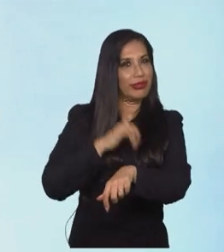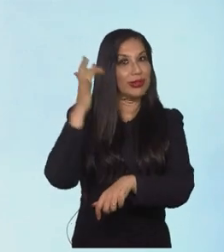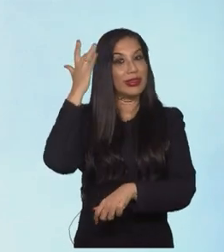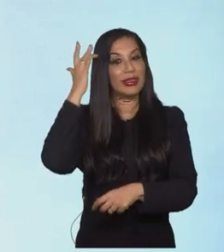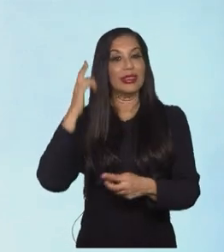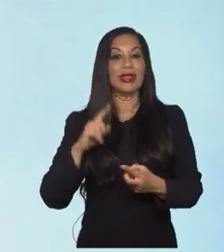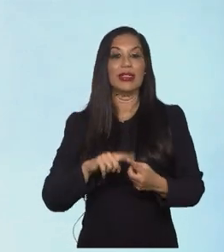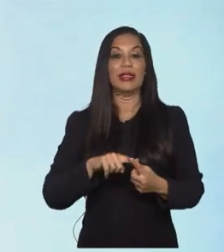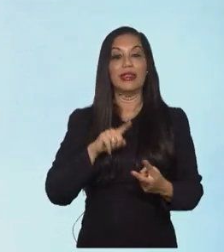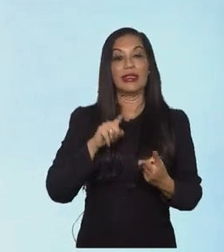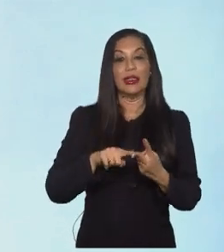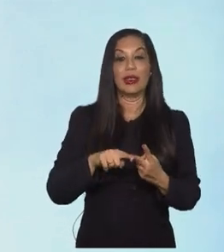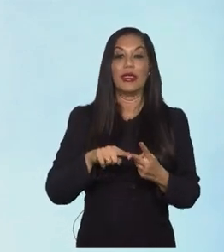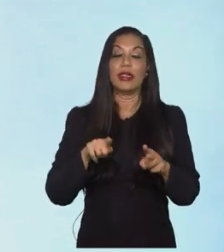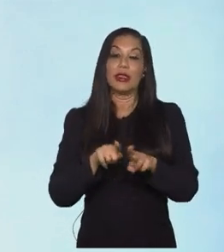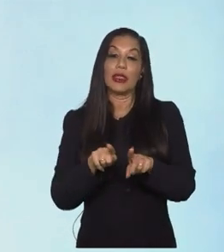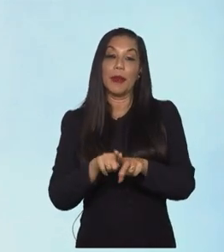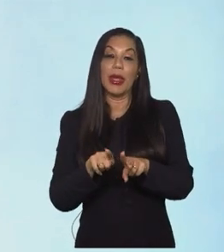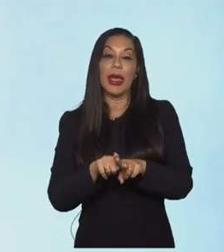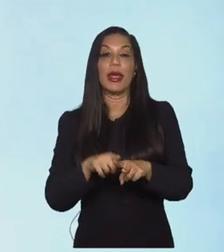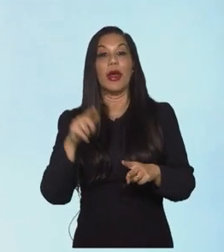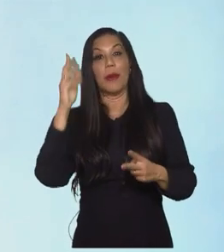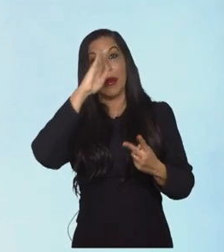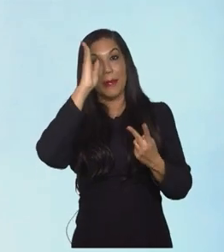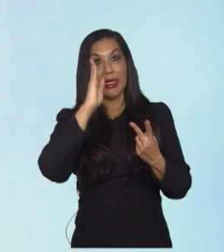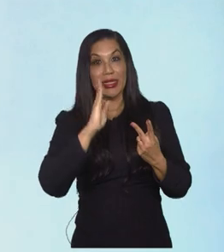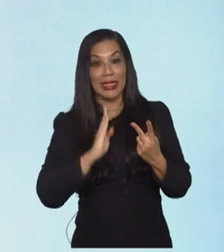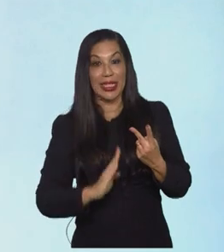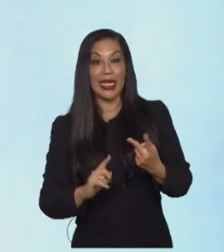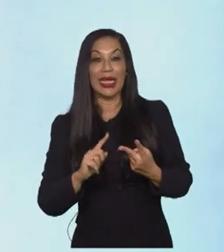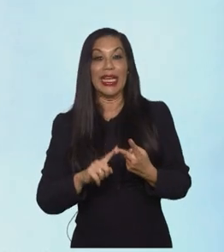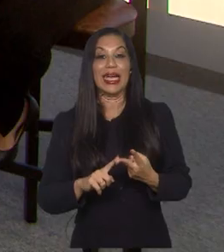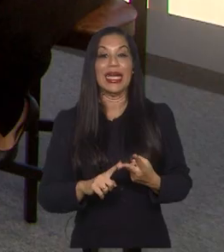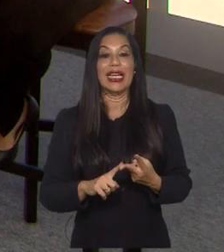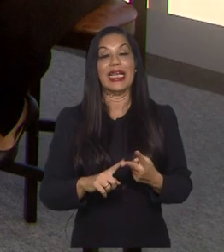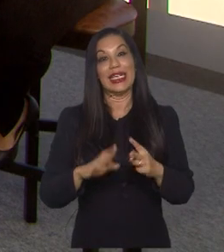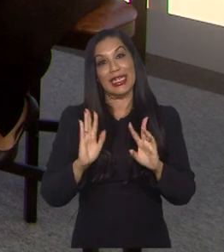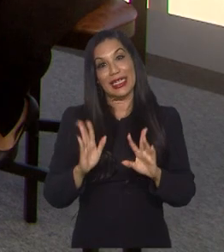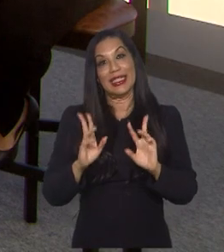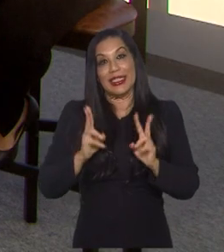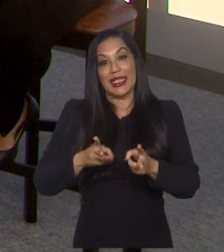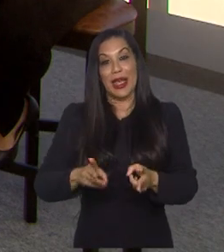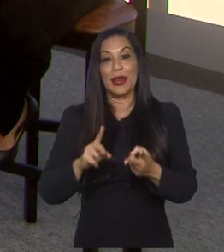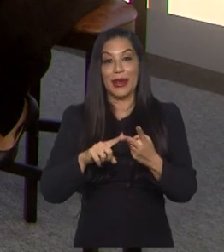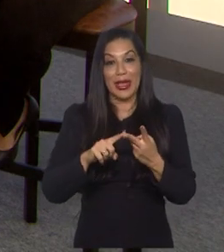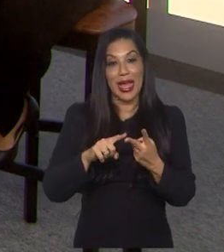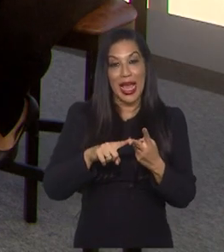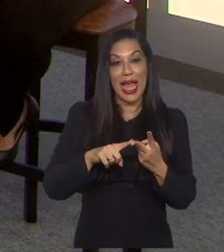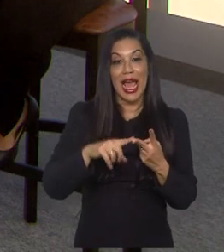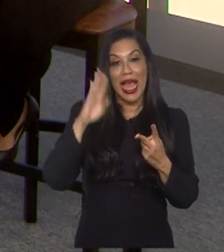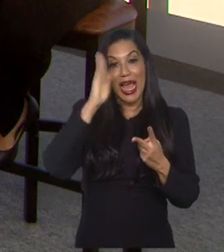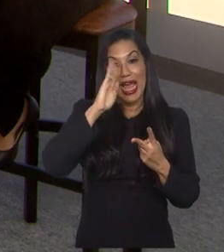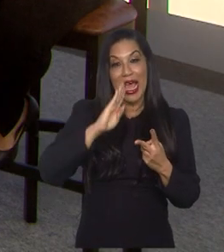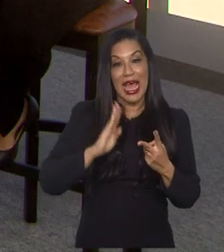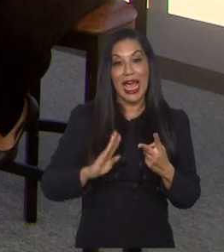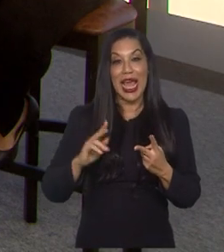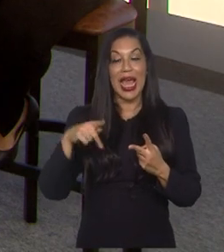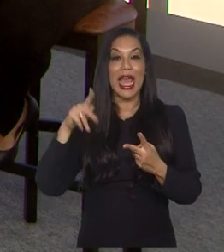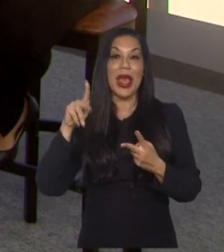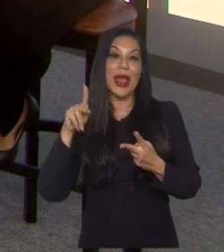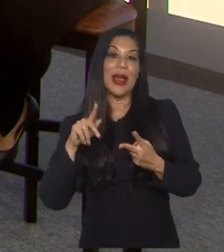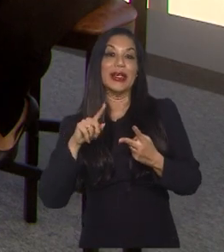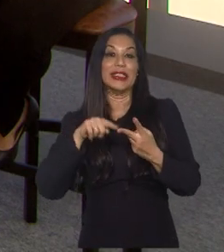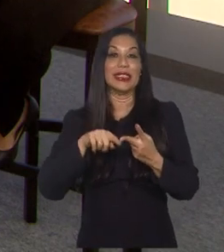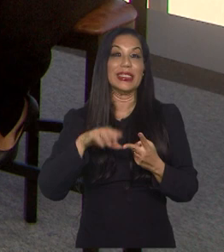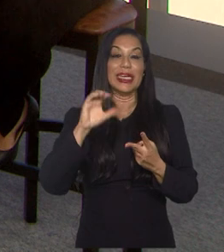E acho que da Copa, vou trazer uma brasileira aqui, mas vou fugir do óbvio, acho que é a Copa da Caroline, acho que a